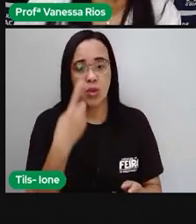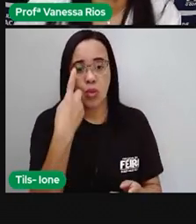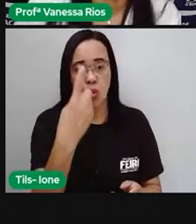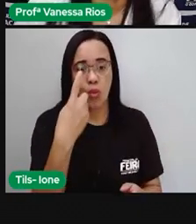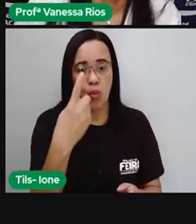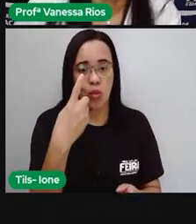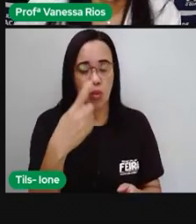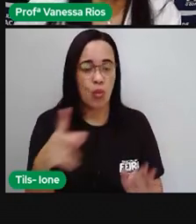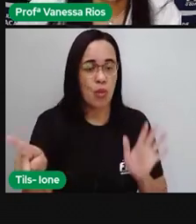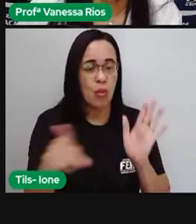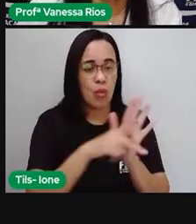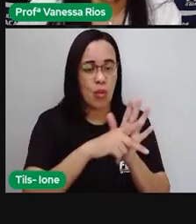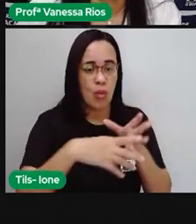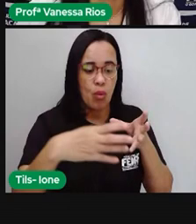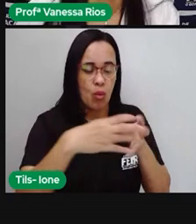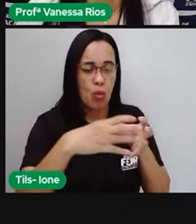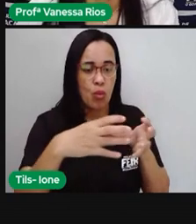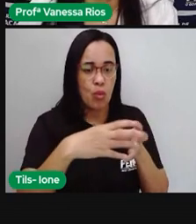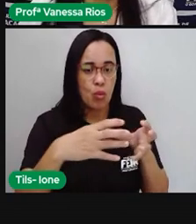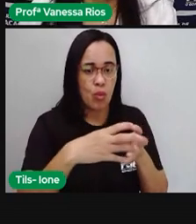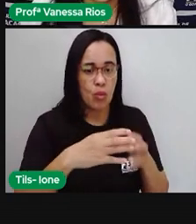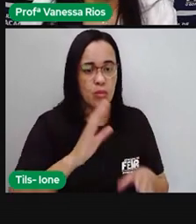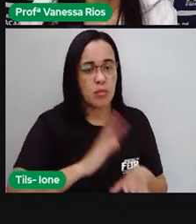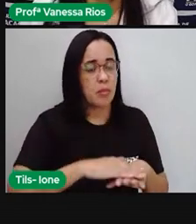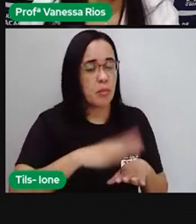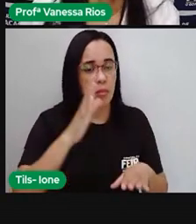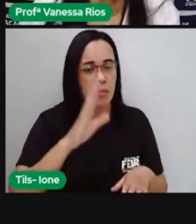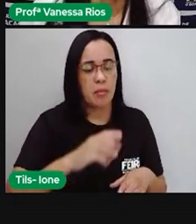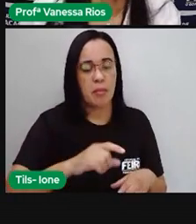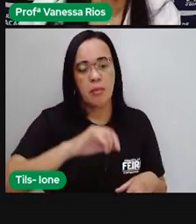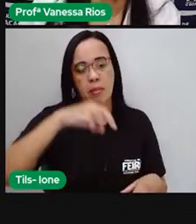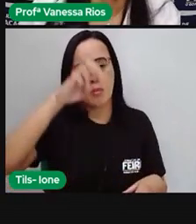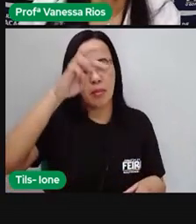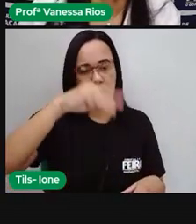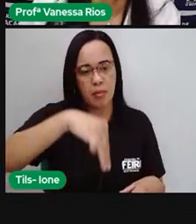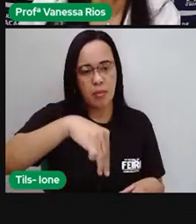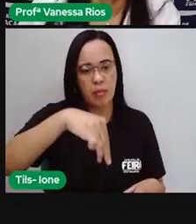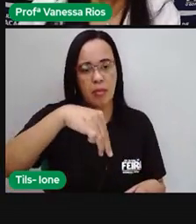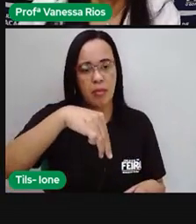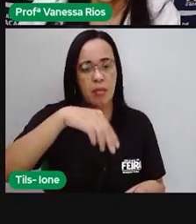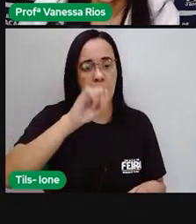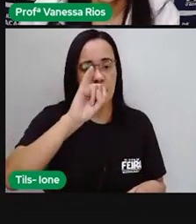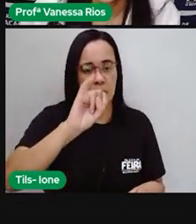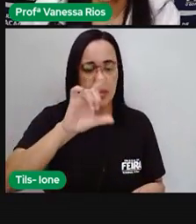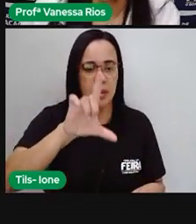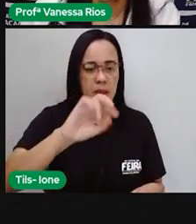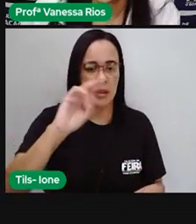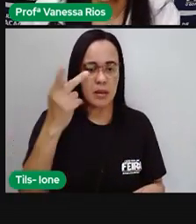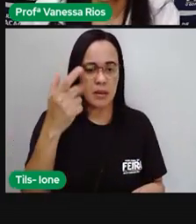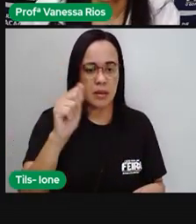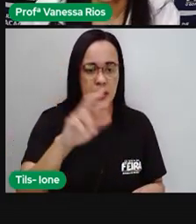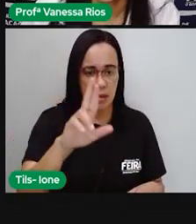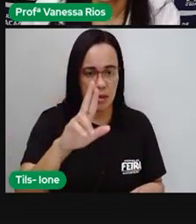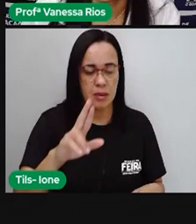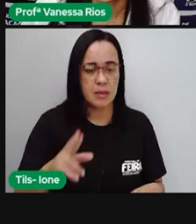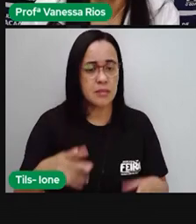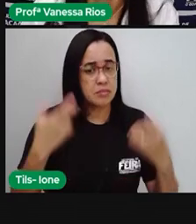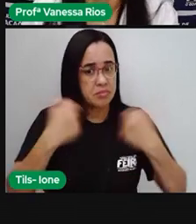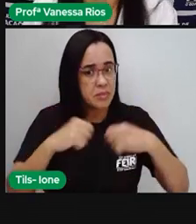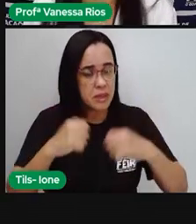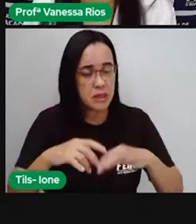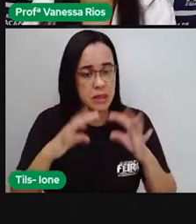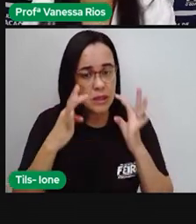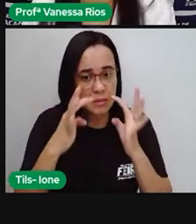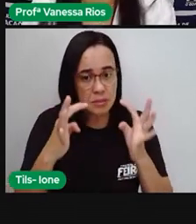pertencendo aí à classe das unidades de milhar. Então, quando a gente observa o um, ó como é importante observar a posição,